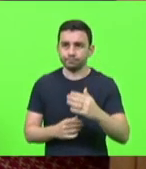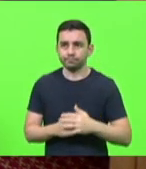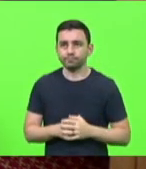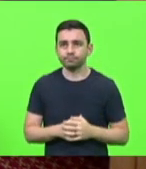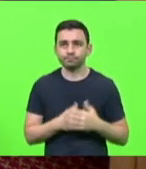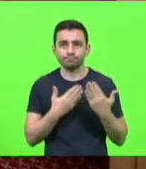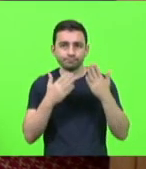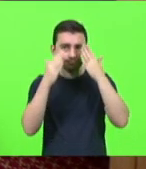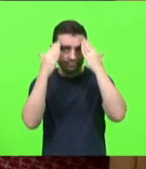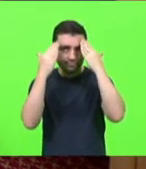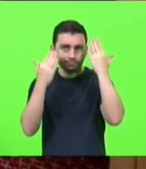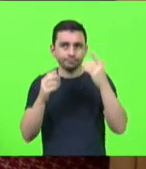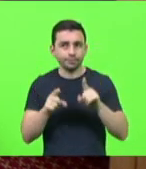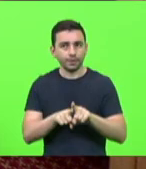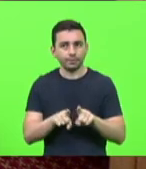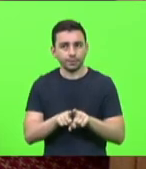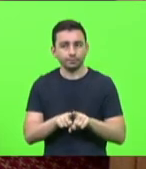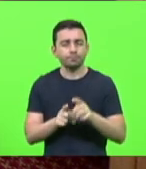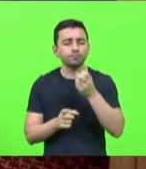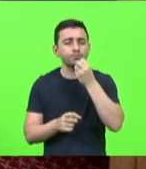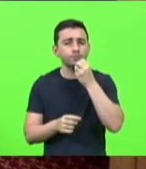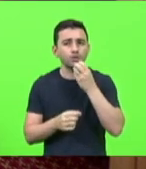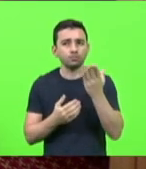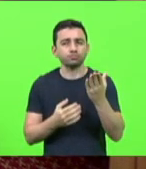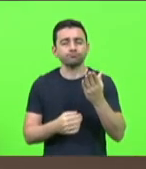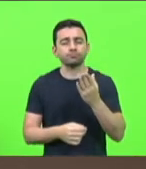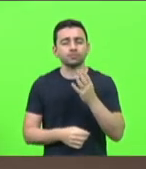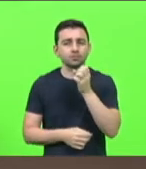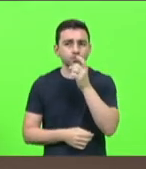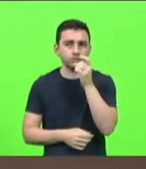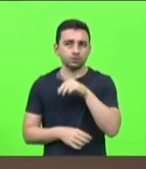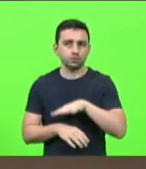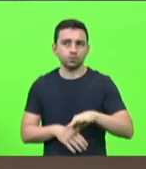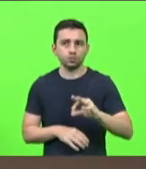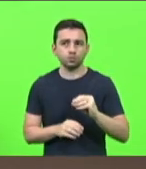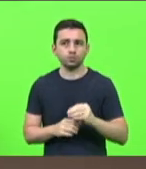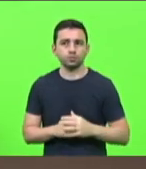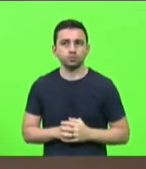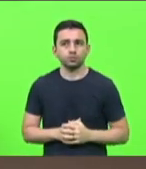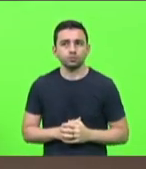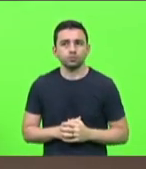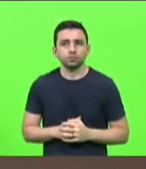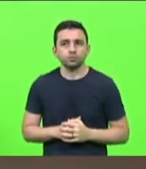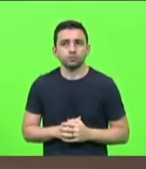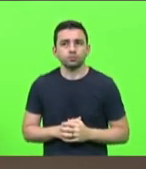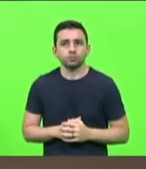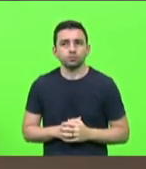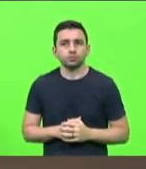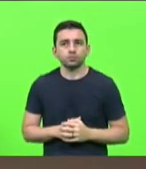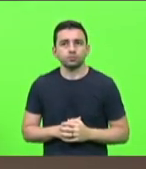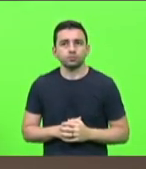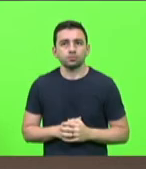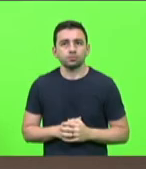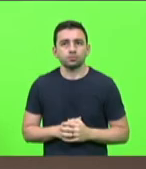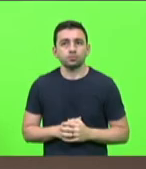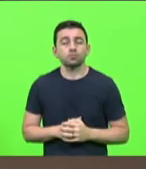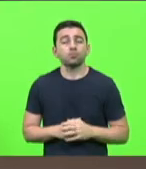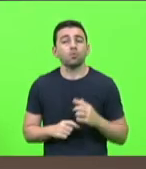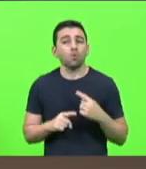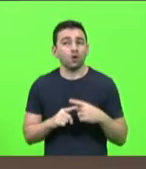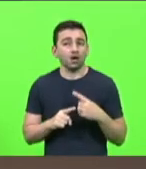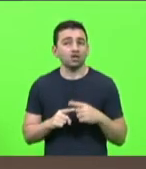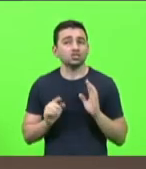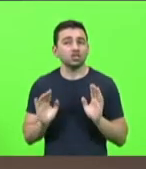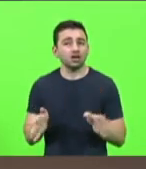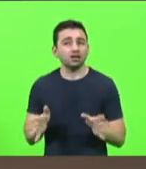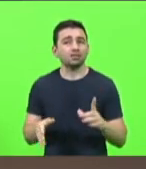acompanha também bom final de semana a todos obrigado deputado Silvio vossa excelência tem toda a razão até porque houve já nesse período toda